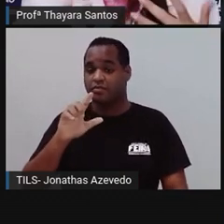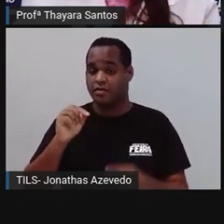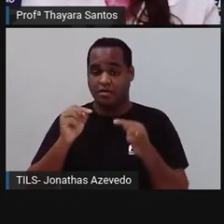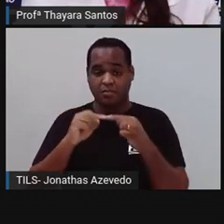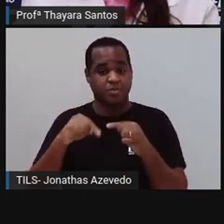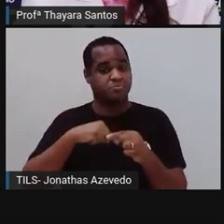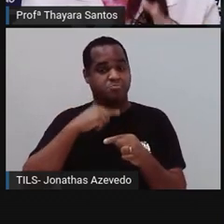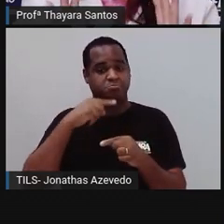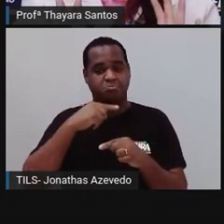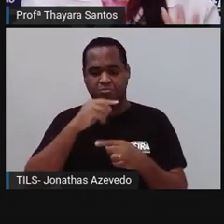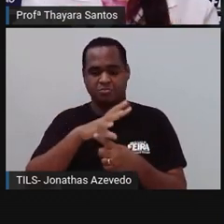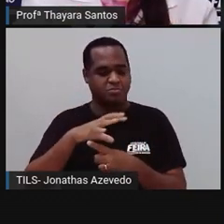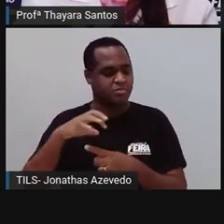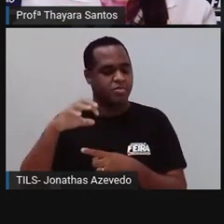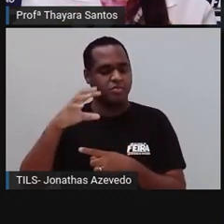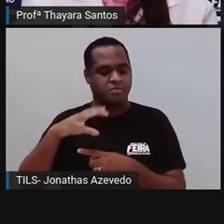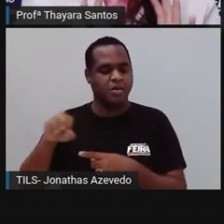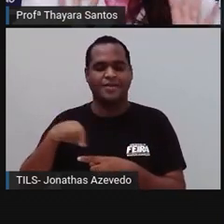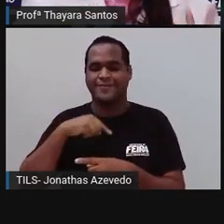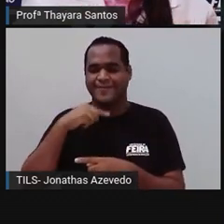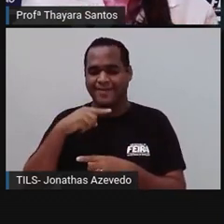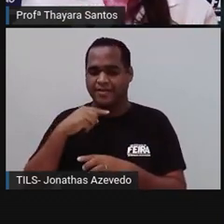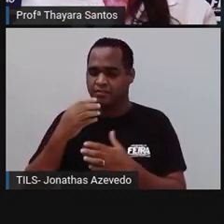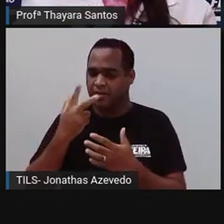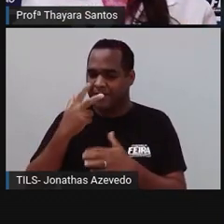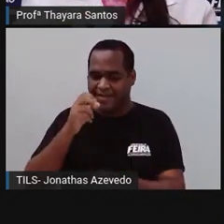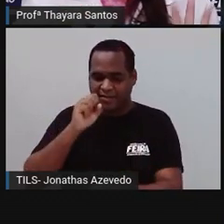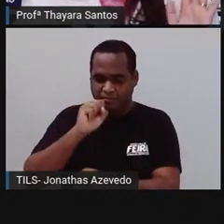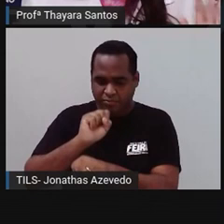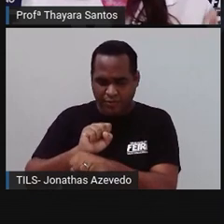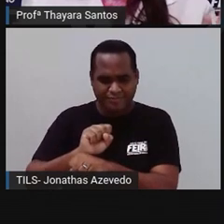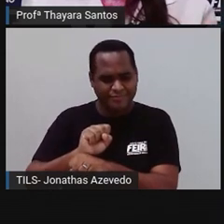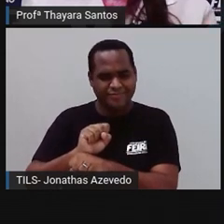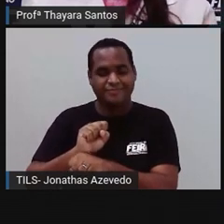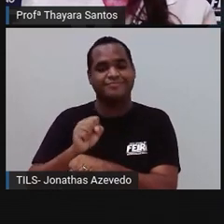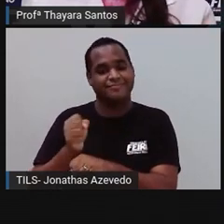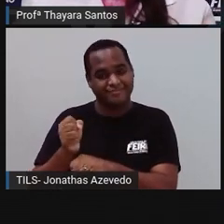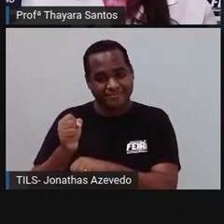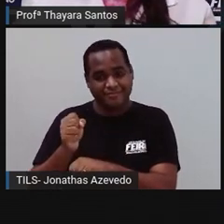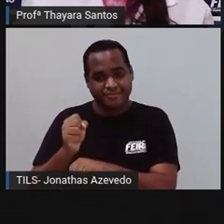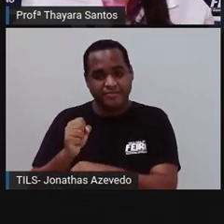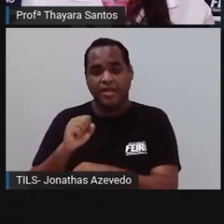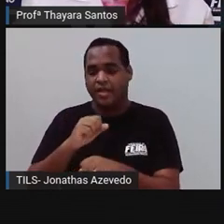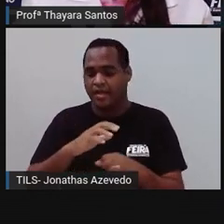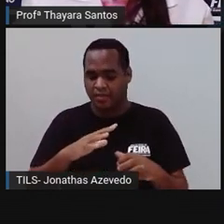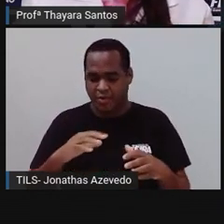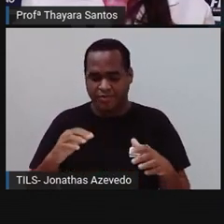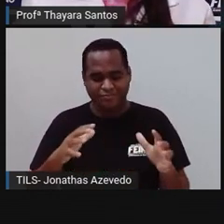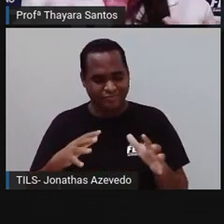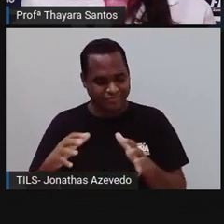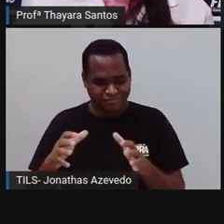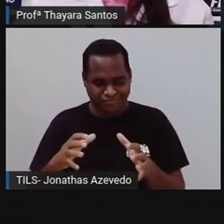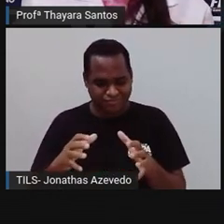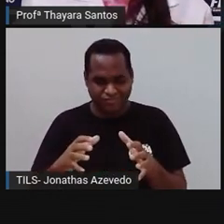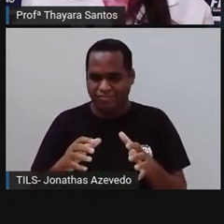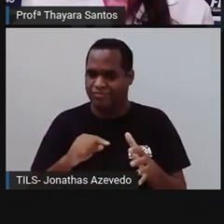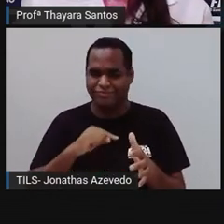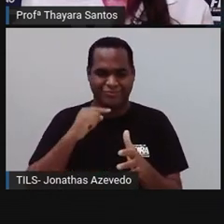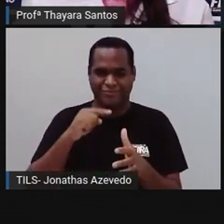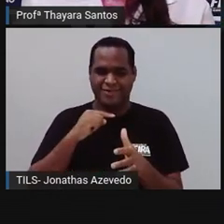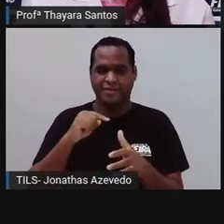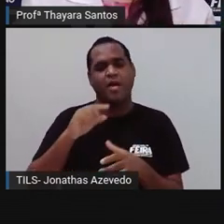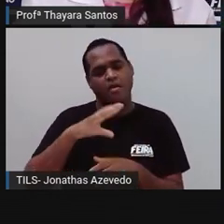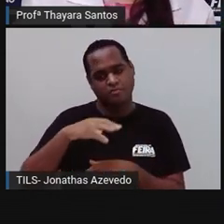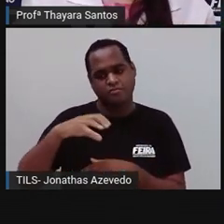capacidade de locomoção, ele fica parado ali no lugar onde ele está. E as esponjas são assim, elas não se movimentam. Por isso que a gente não pode